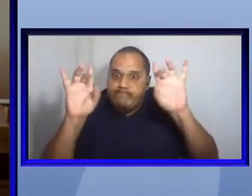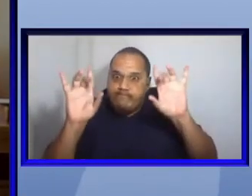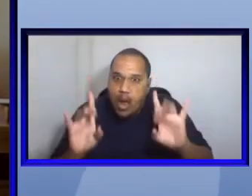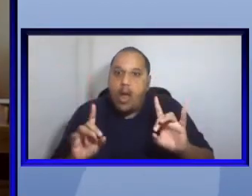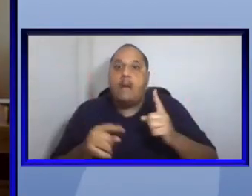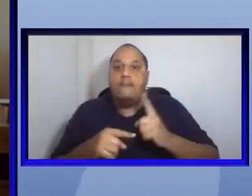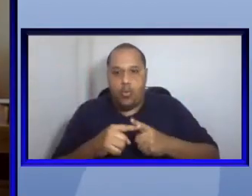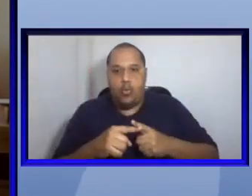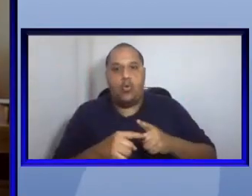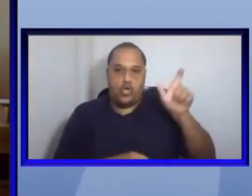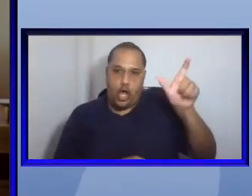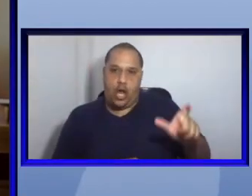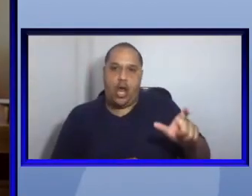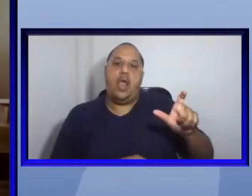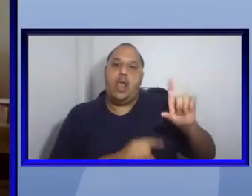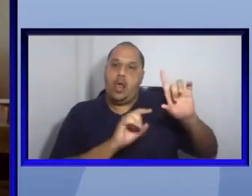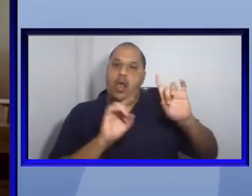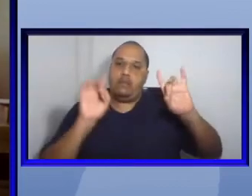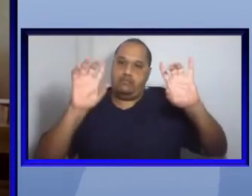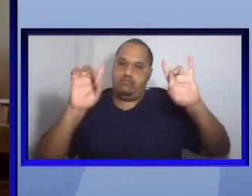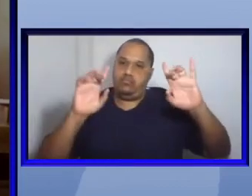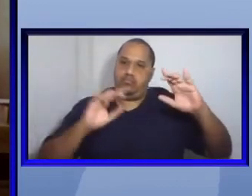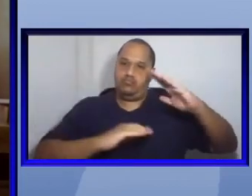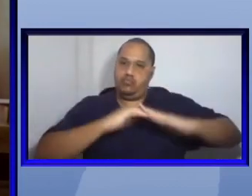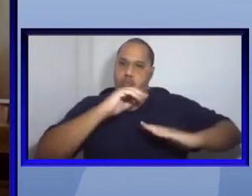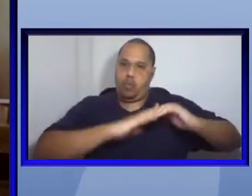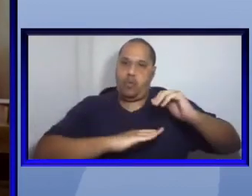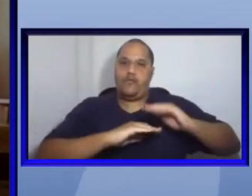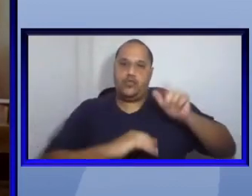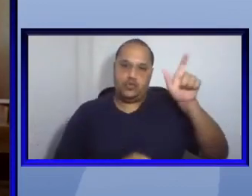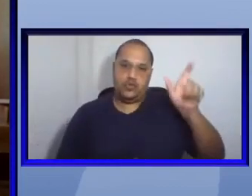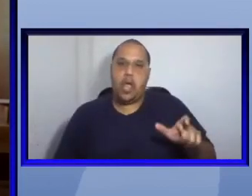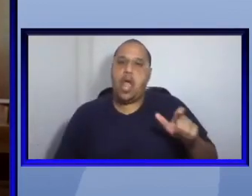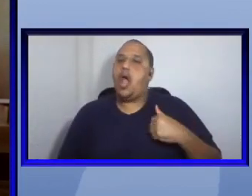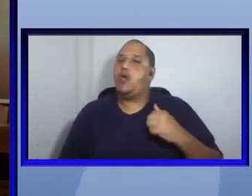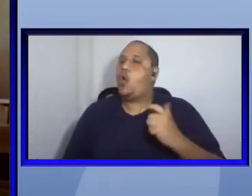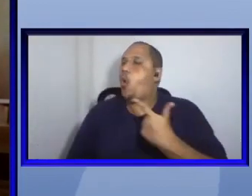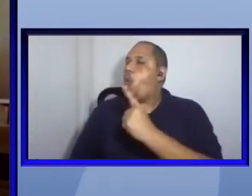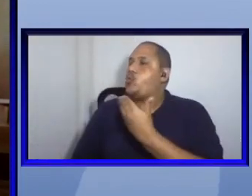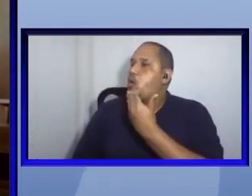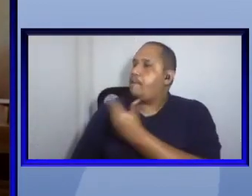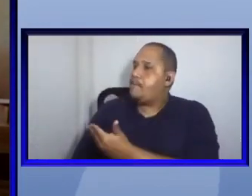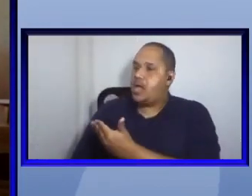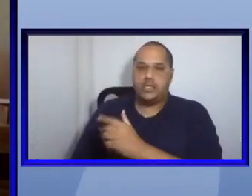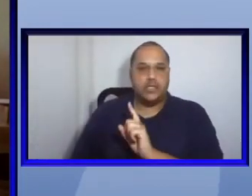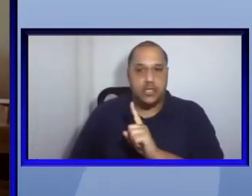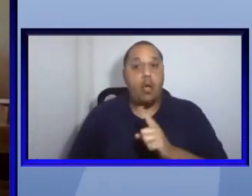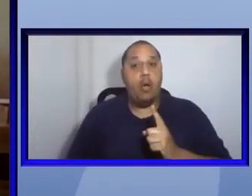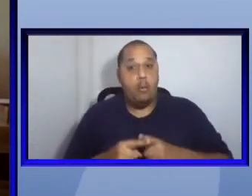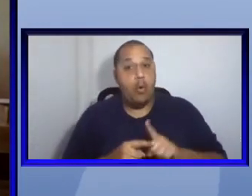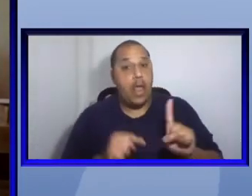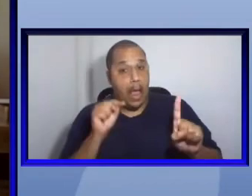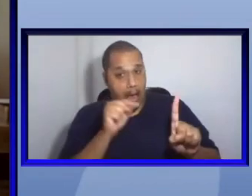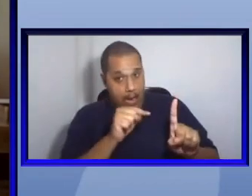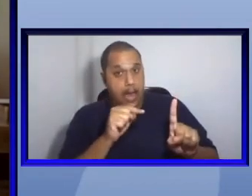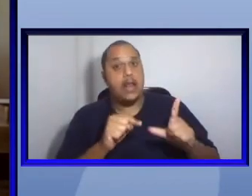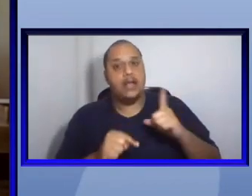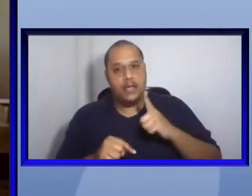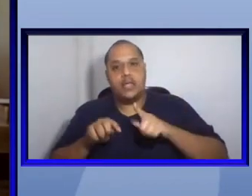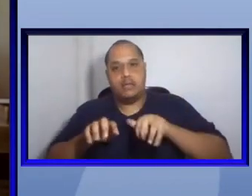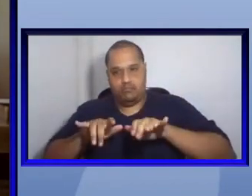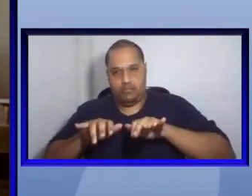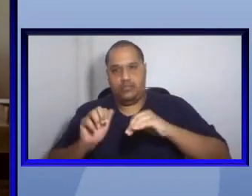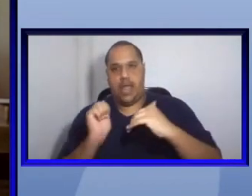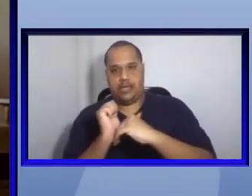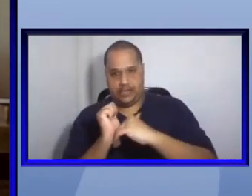isso não é qualquer pessoa que ele designa para fazer não é ele que tem a senha e ele que tem que se